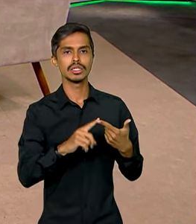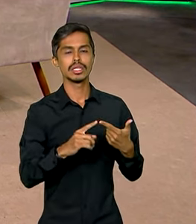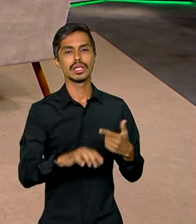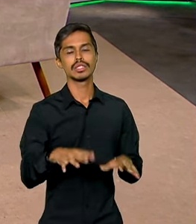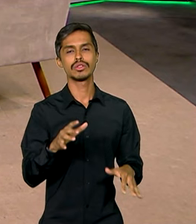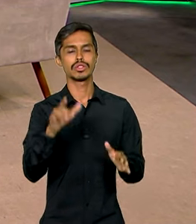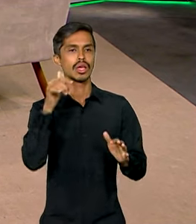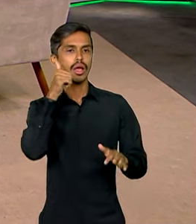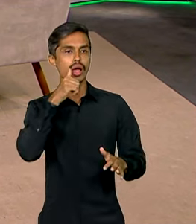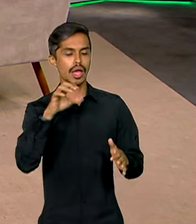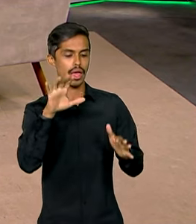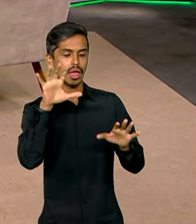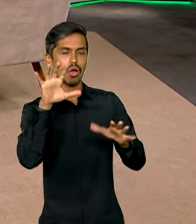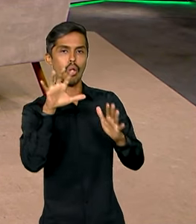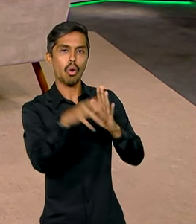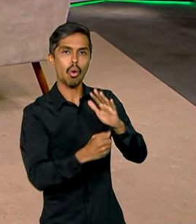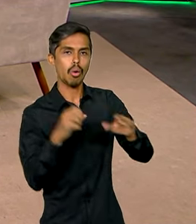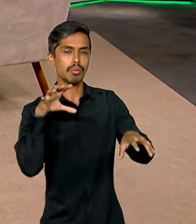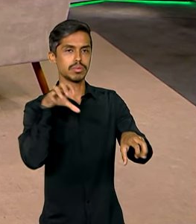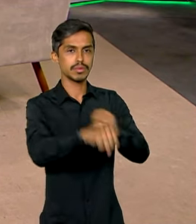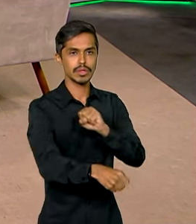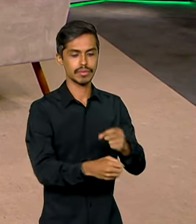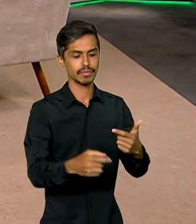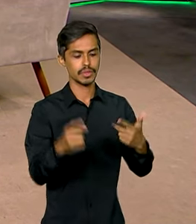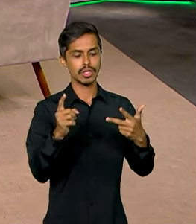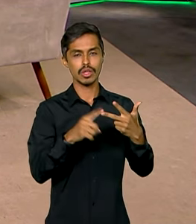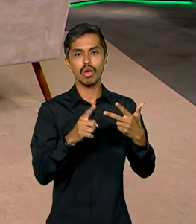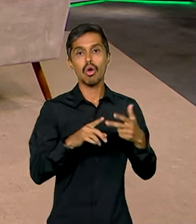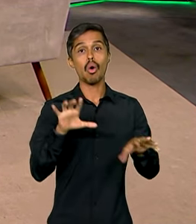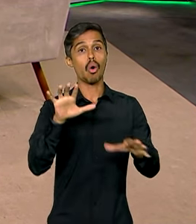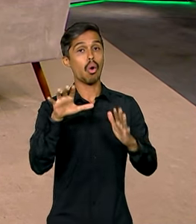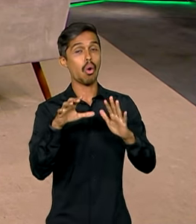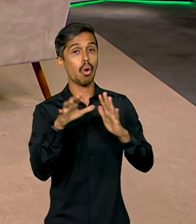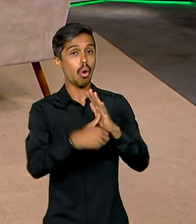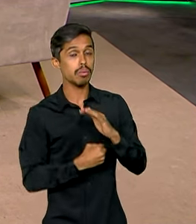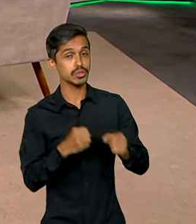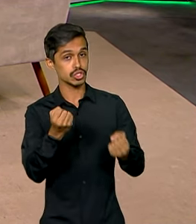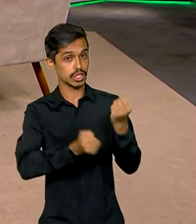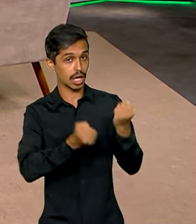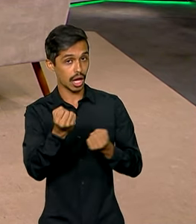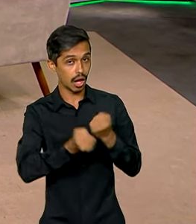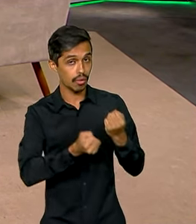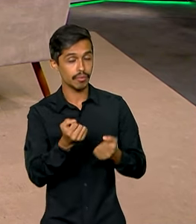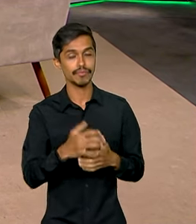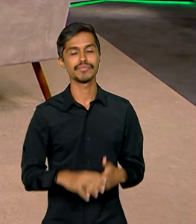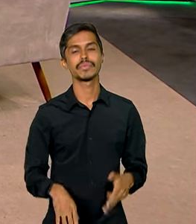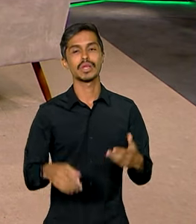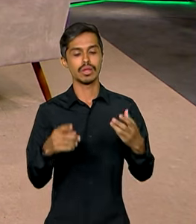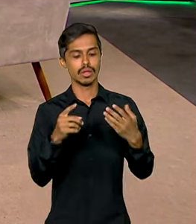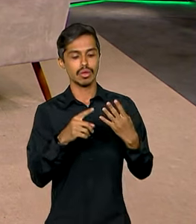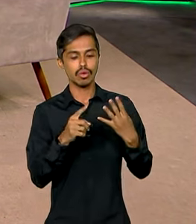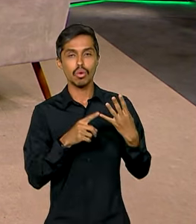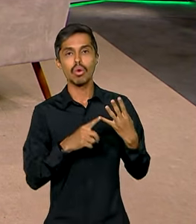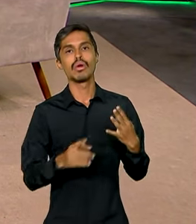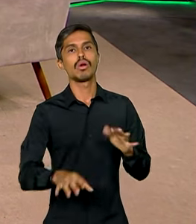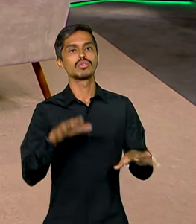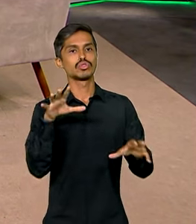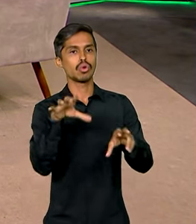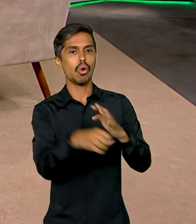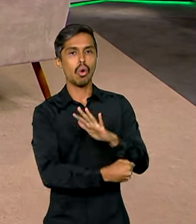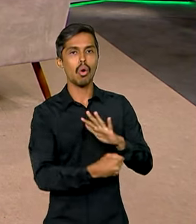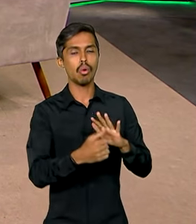latrocínio, de roubo de carro, de roubo de cargas, de